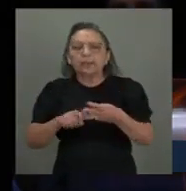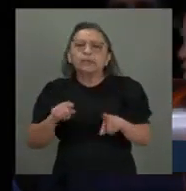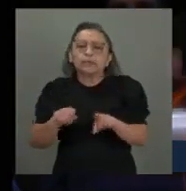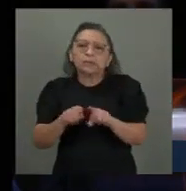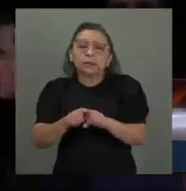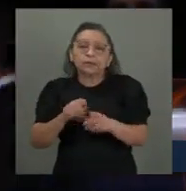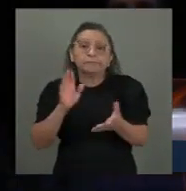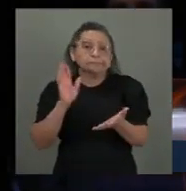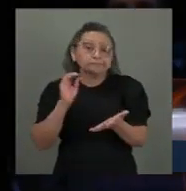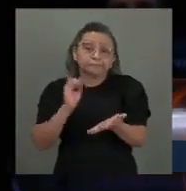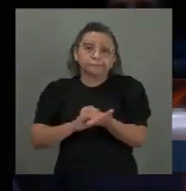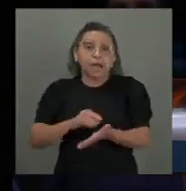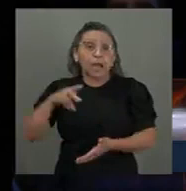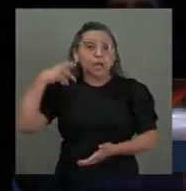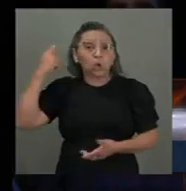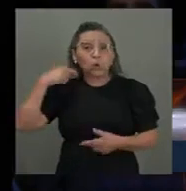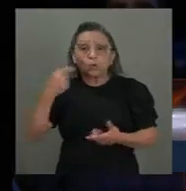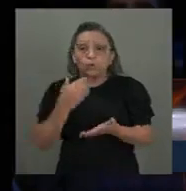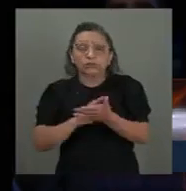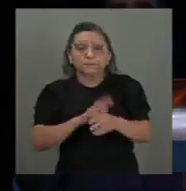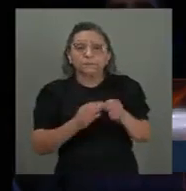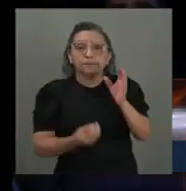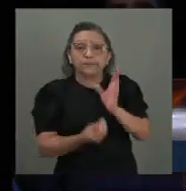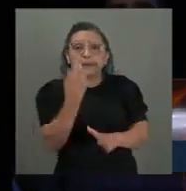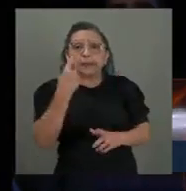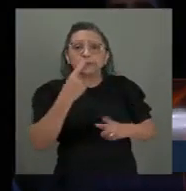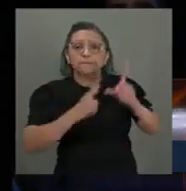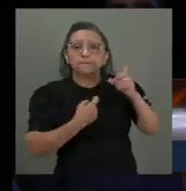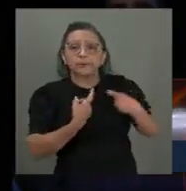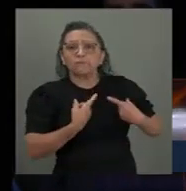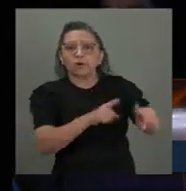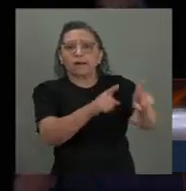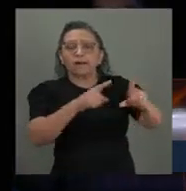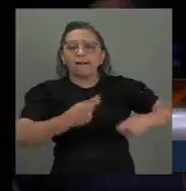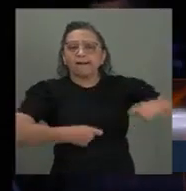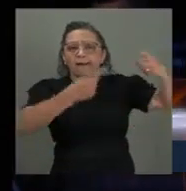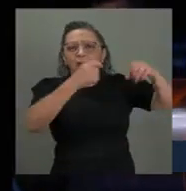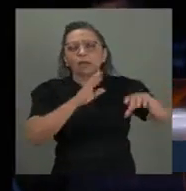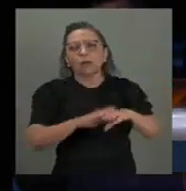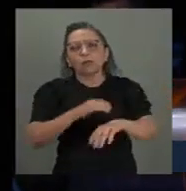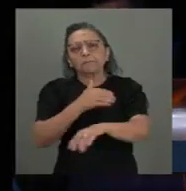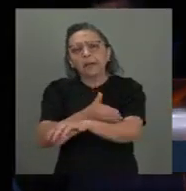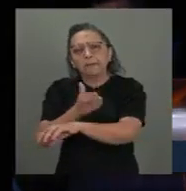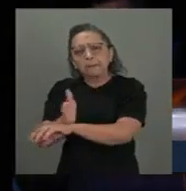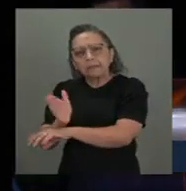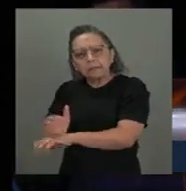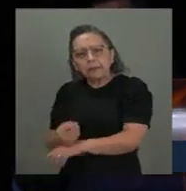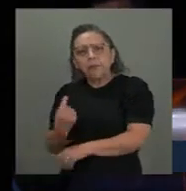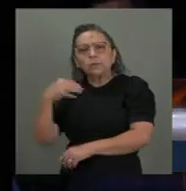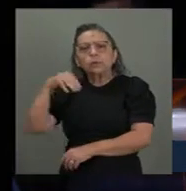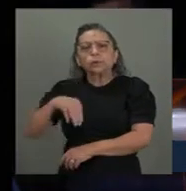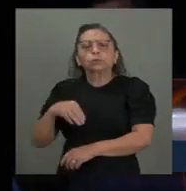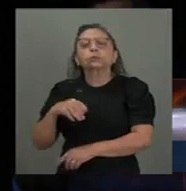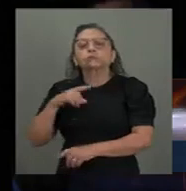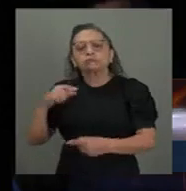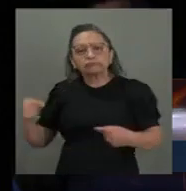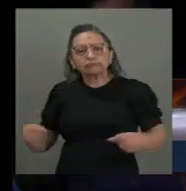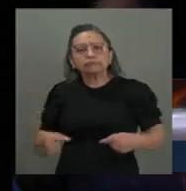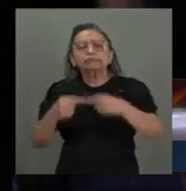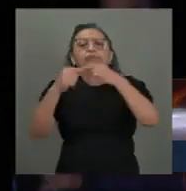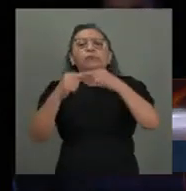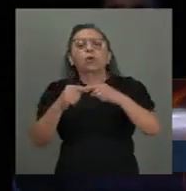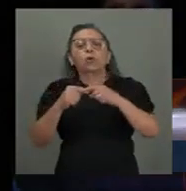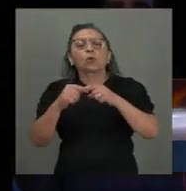loucura, que é a loucura da guerra. Enquanto a cada minuto, de acordo com a Osman,